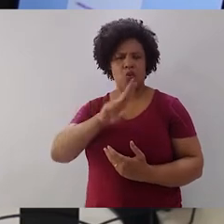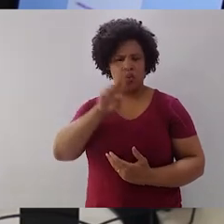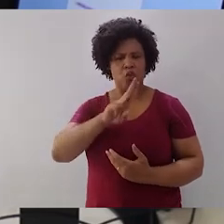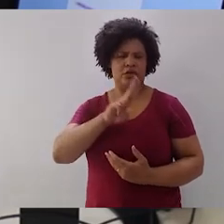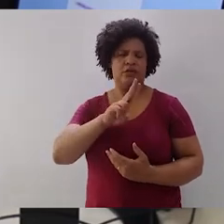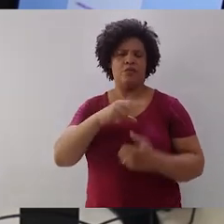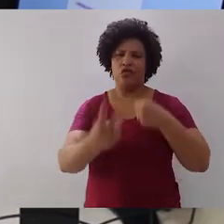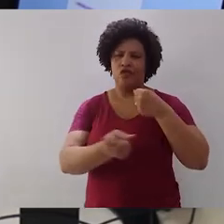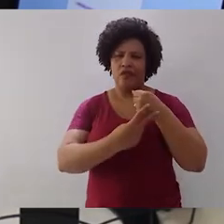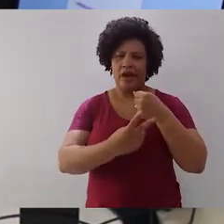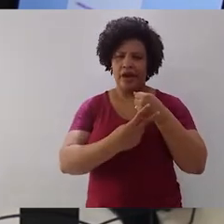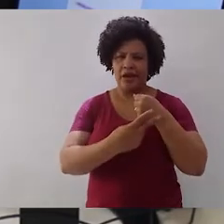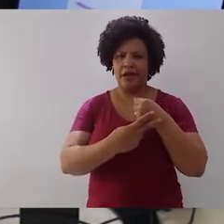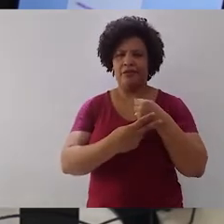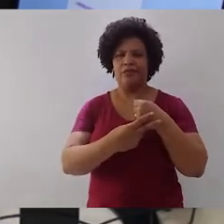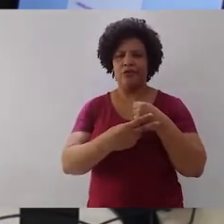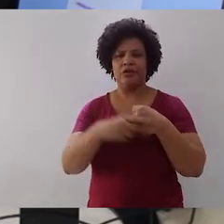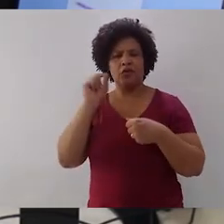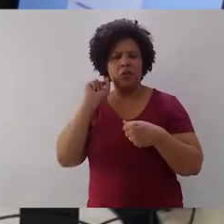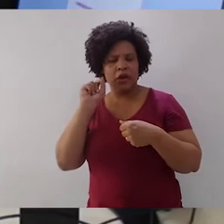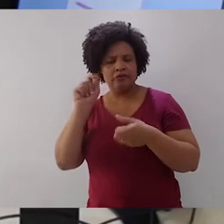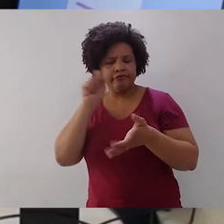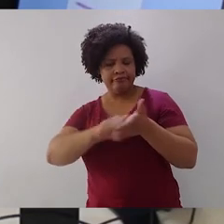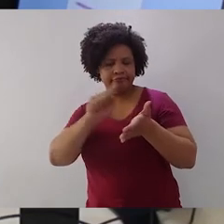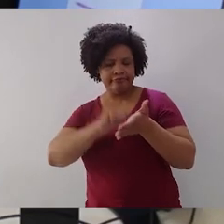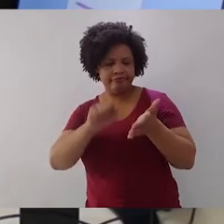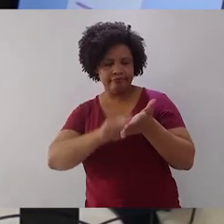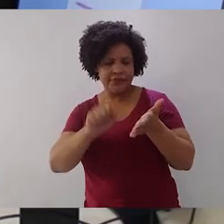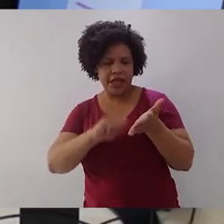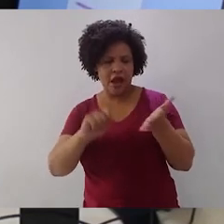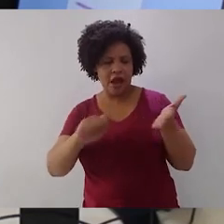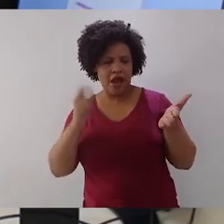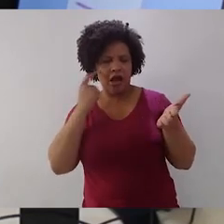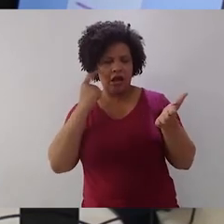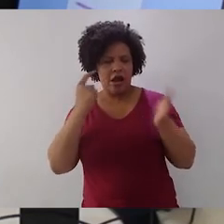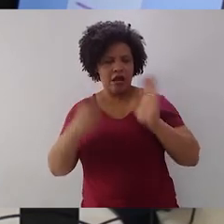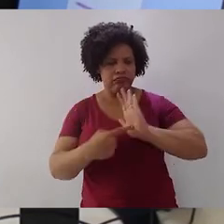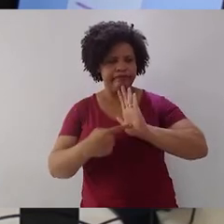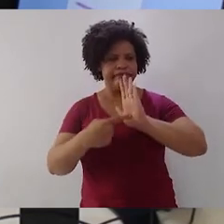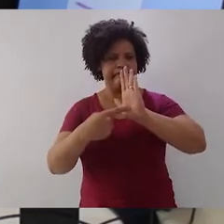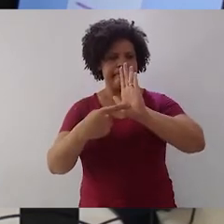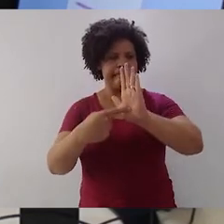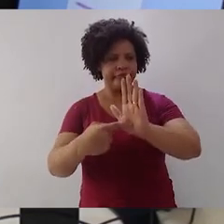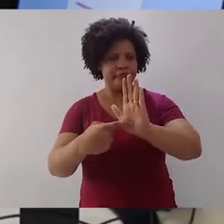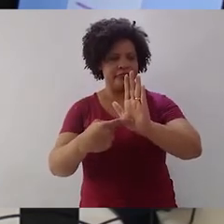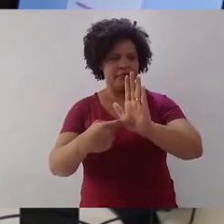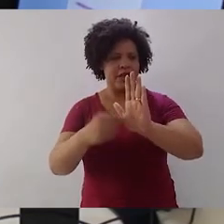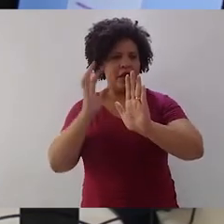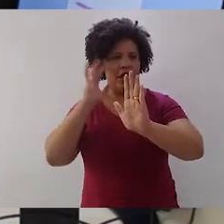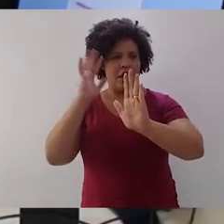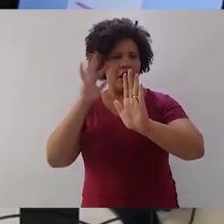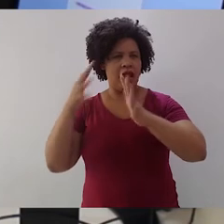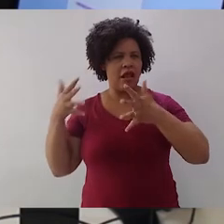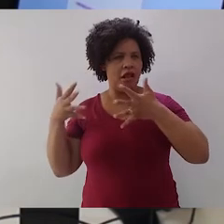textual, o meu escrever está revelando que a etapa do pensar não foi muito complexa, porque eu